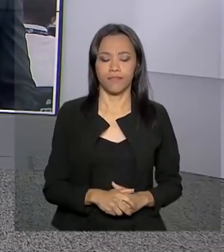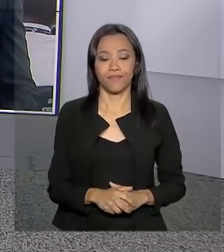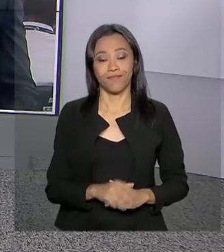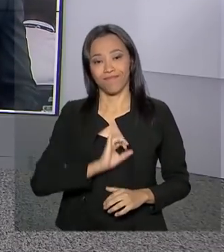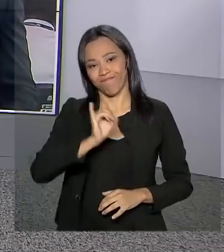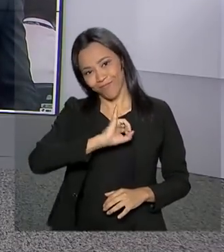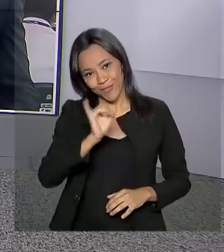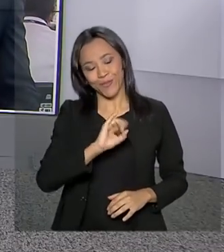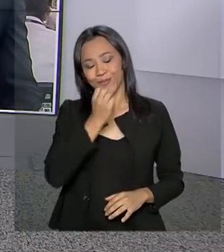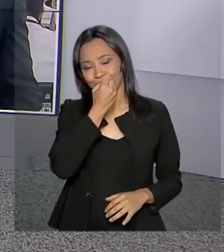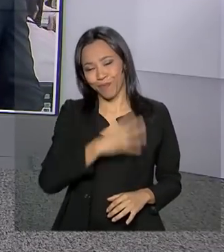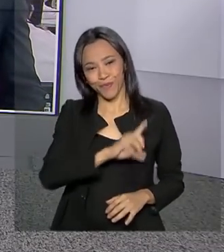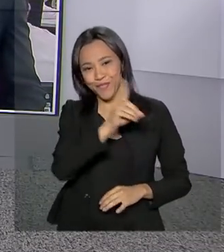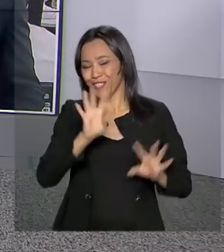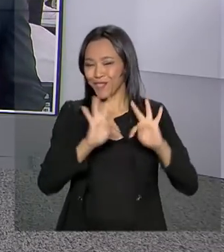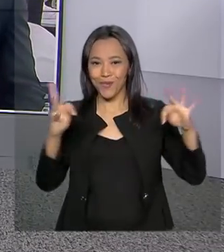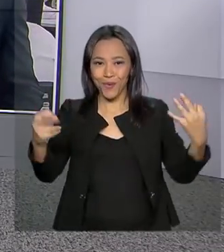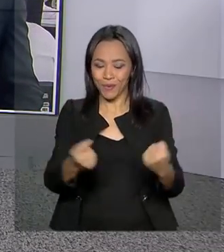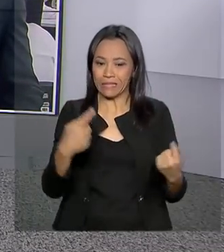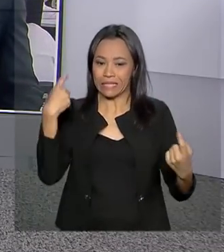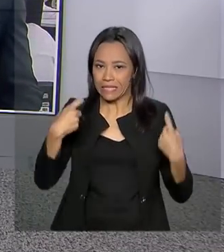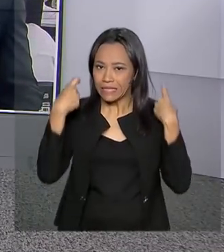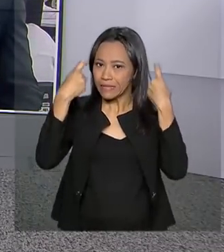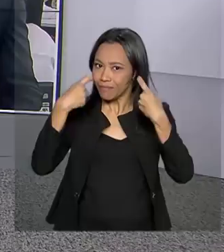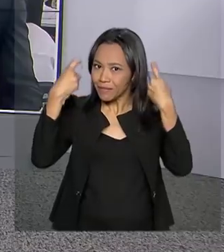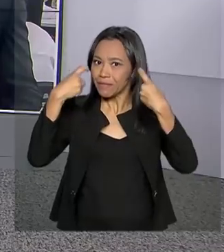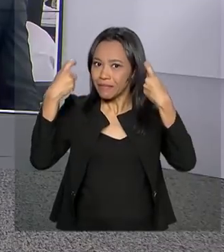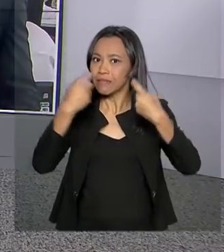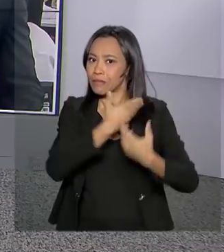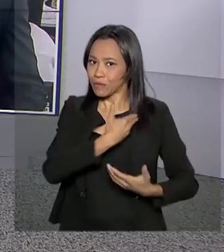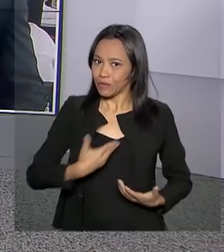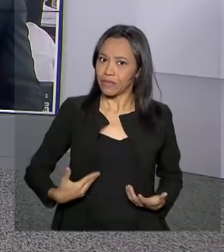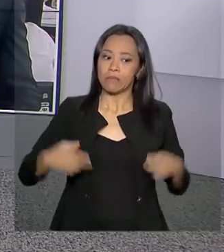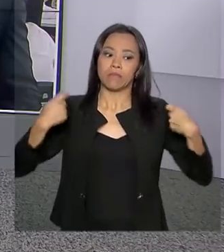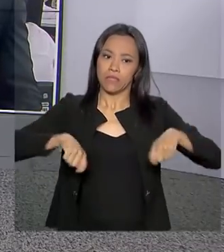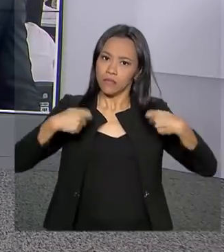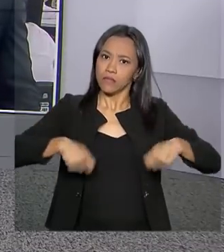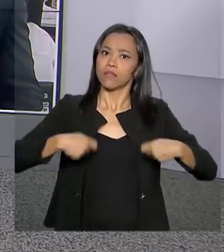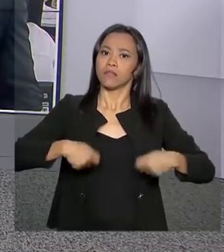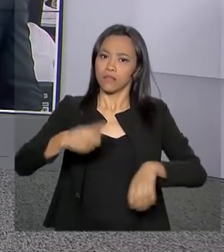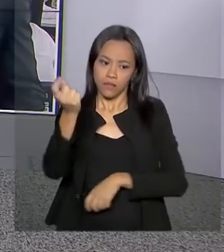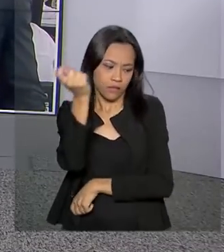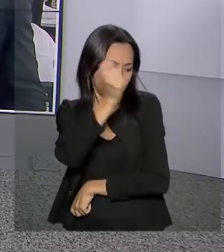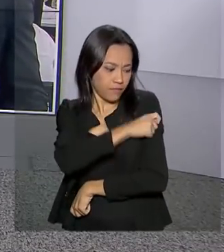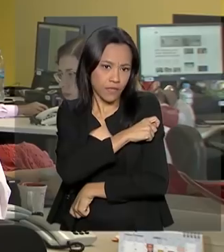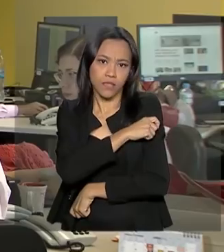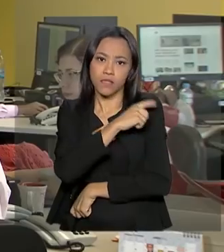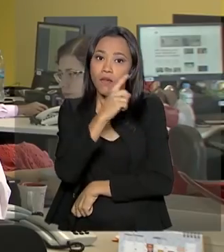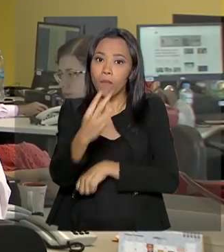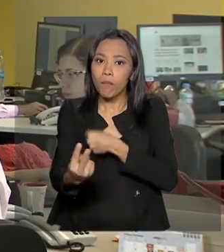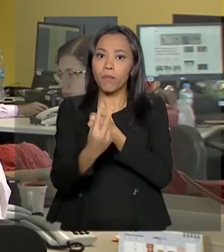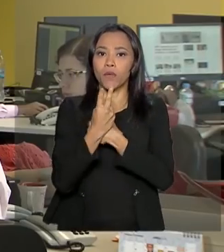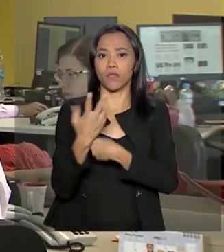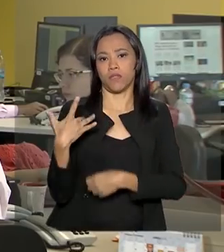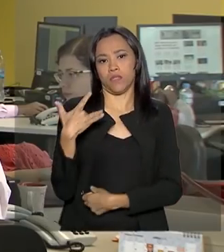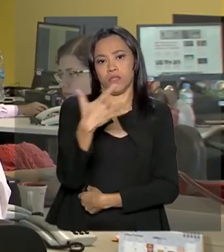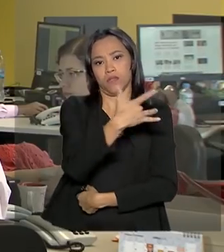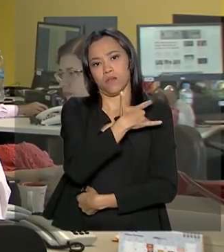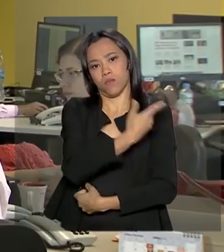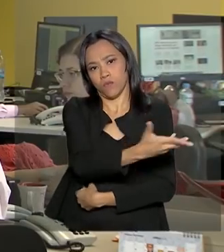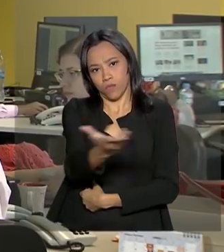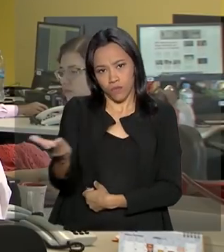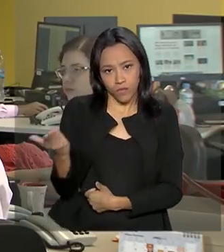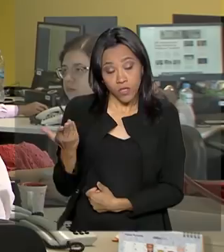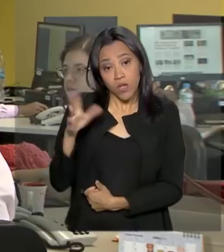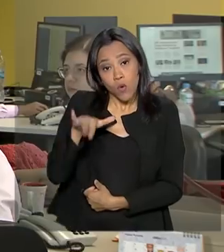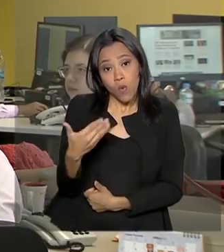Oi, Carla, bom dia para você, bom dia a todo mundo. A preocupação do governo é válida, vacinação é medida de saúde pública e os estudos provam que quando